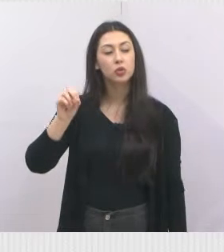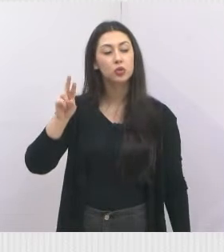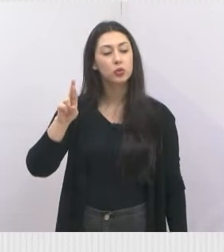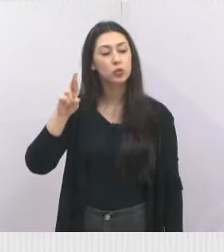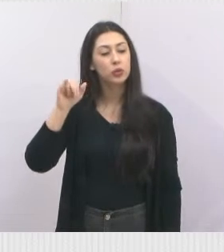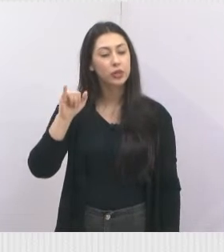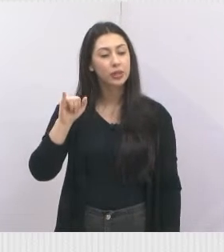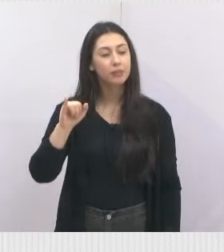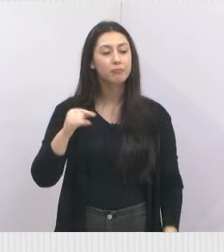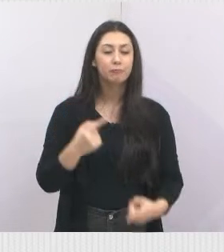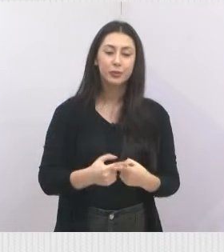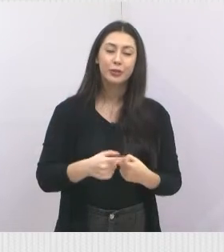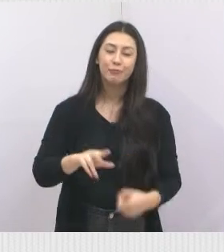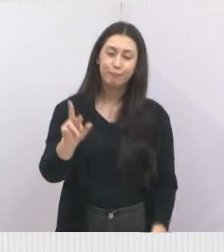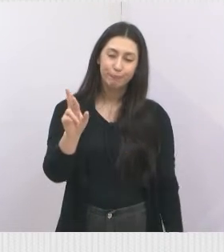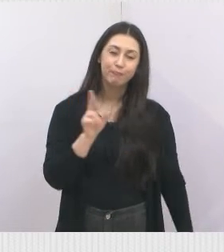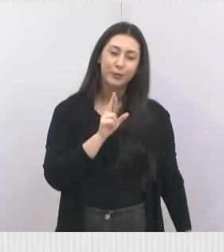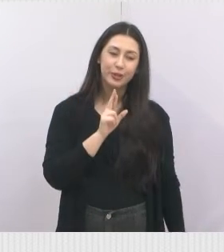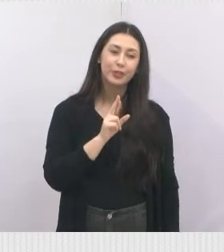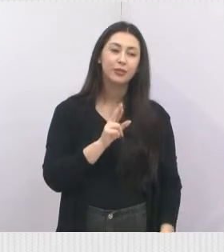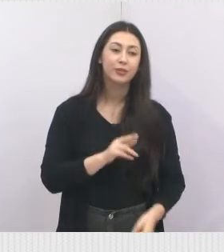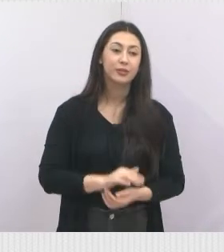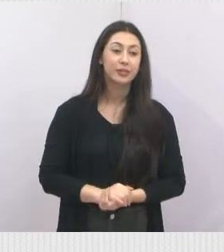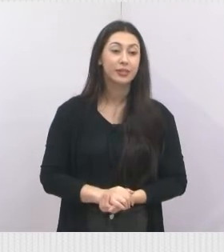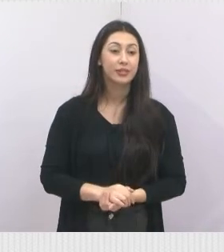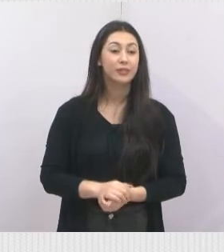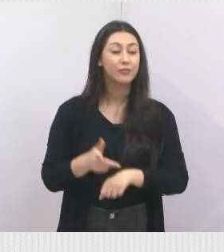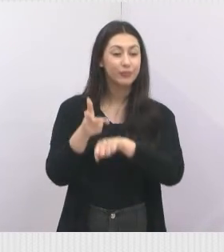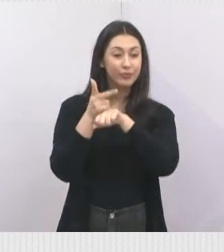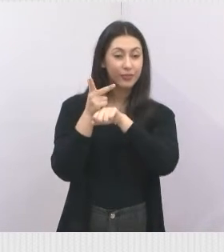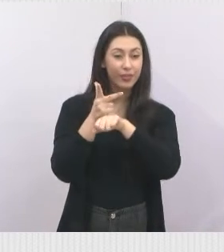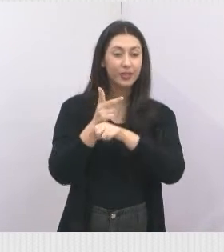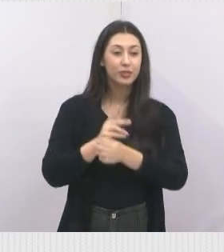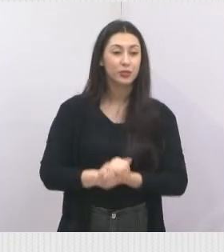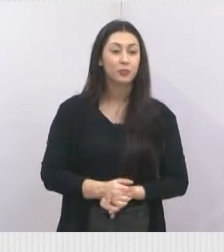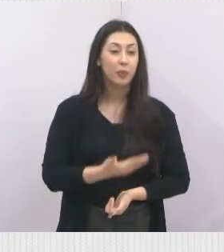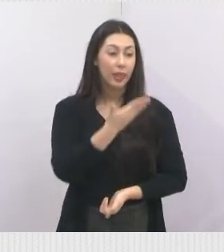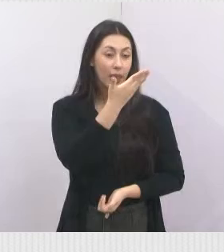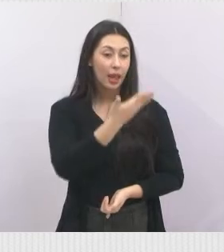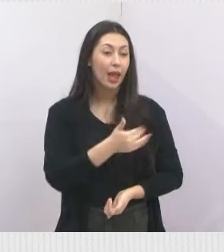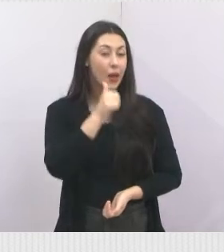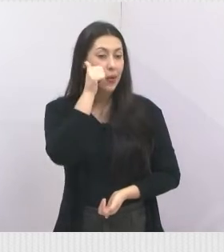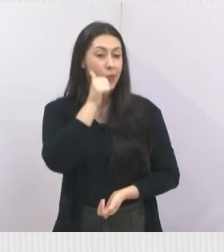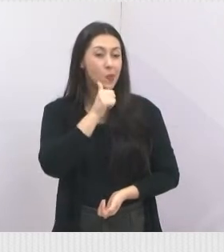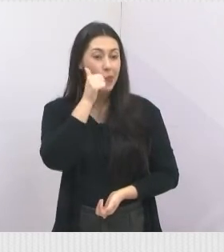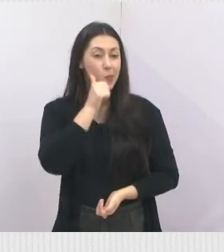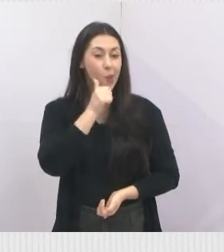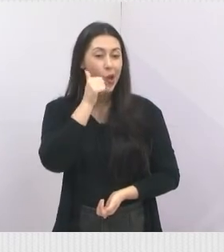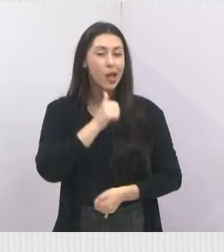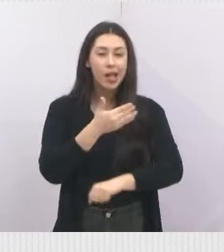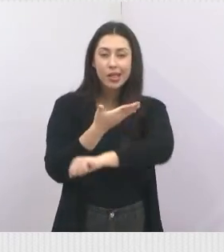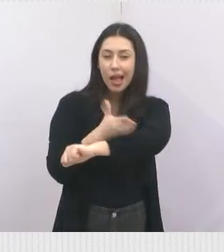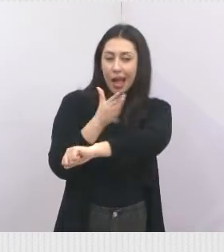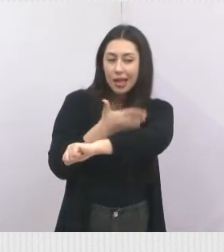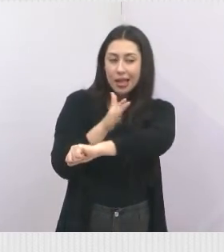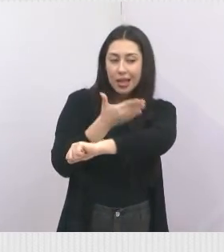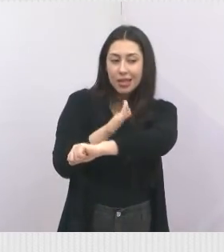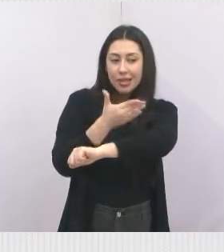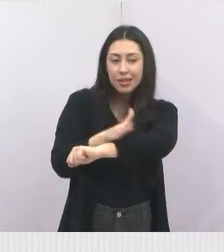atendido o nosso pedido. Tem o vídeo? Tem. Aí o pessoal, as mulheres lá, treinando.